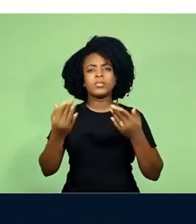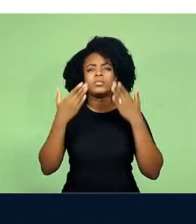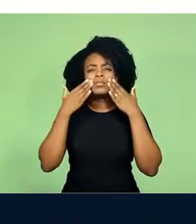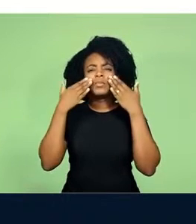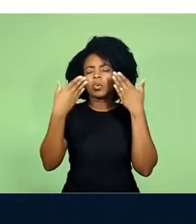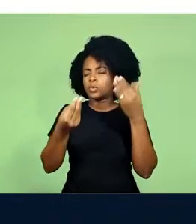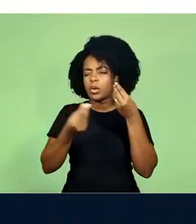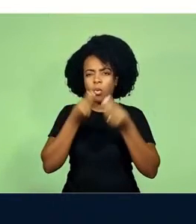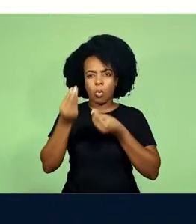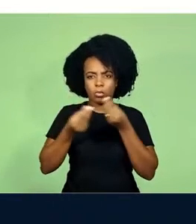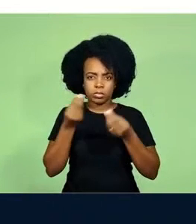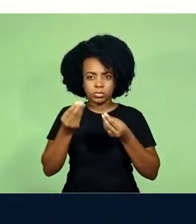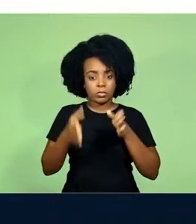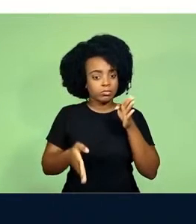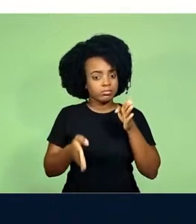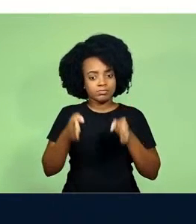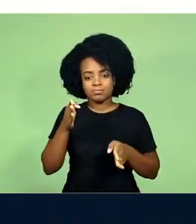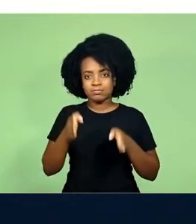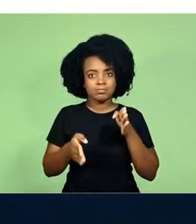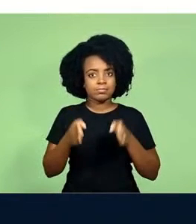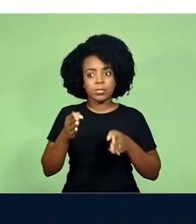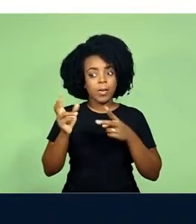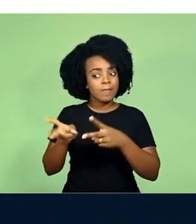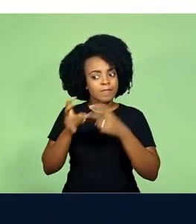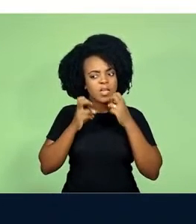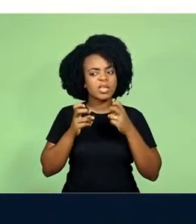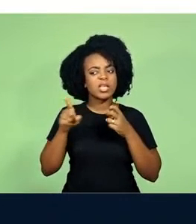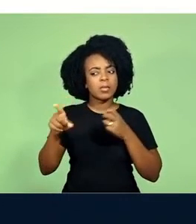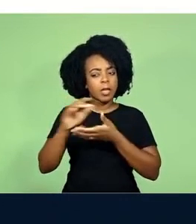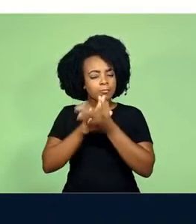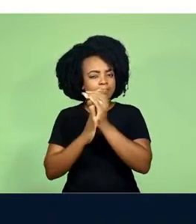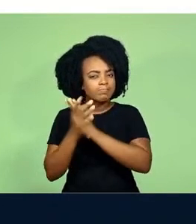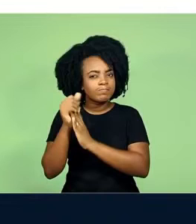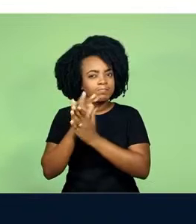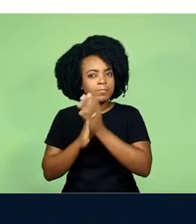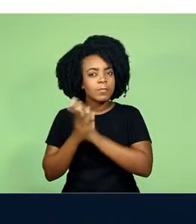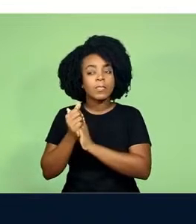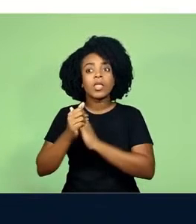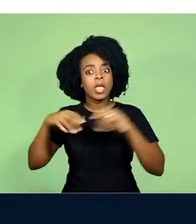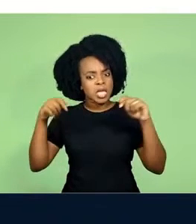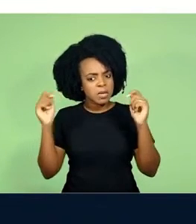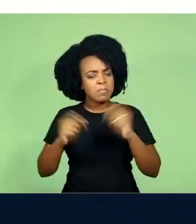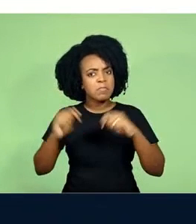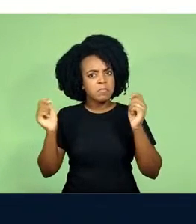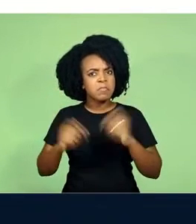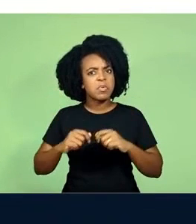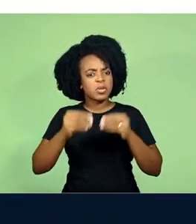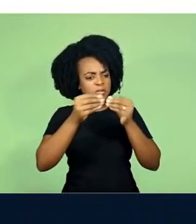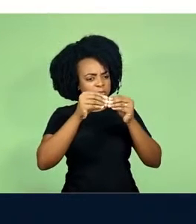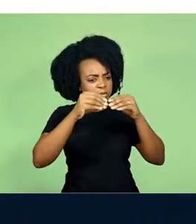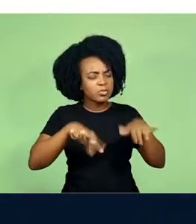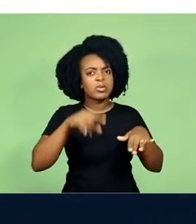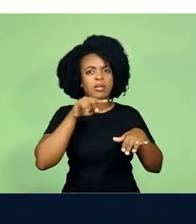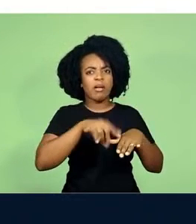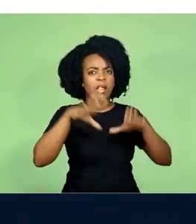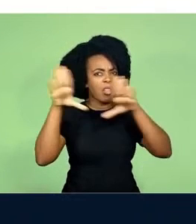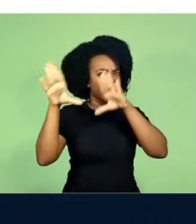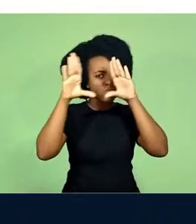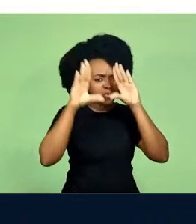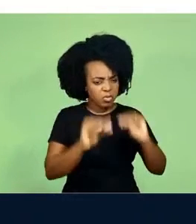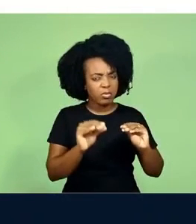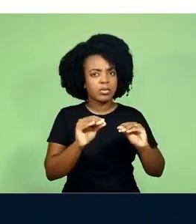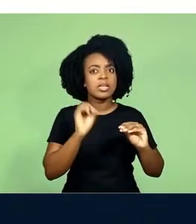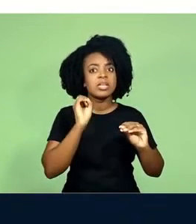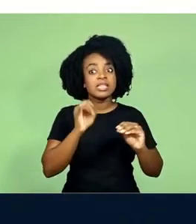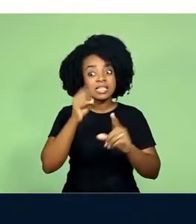Raul percebe o plano dos astronautas, que pode coincidir, se comprovada sua falha